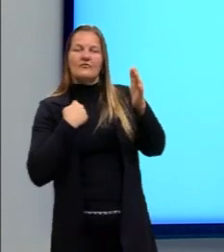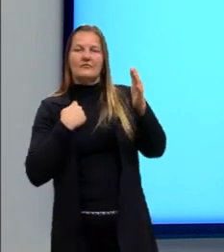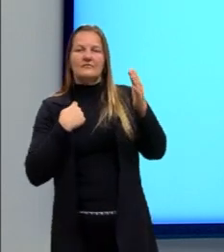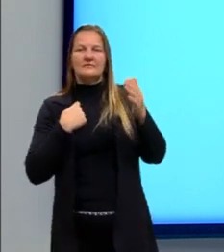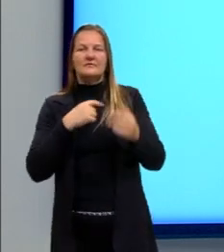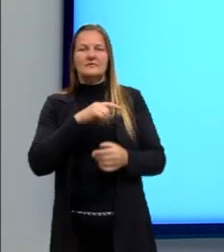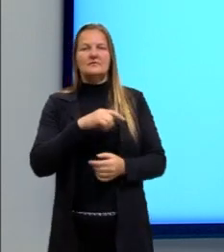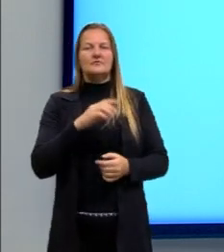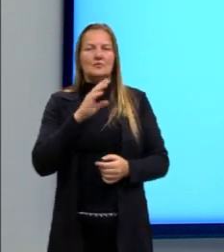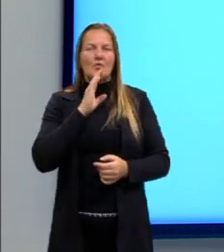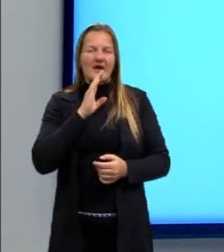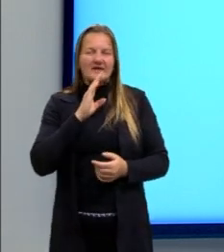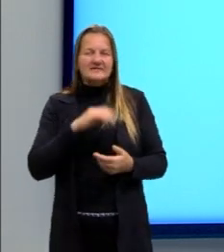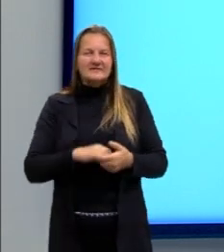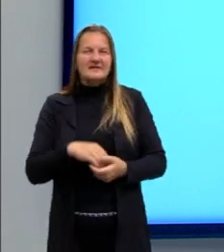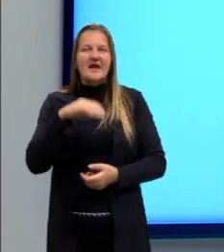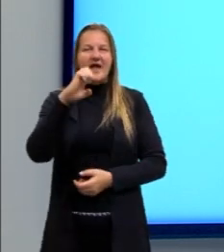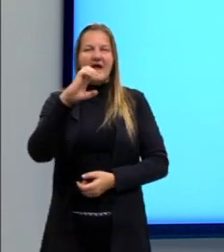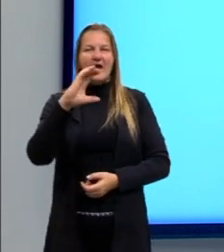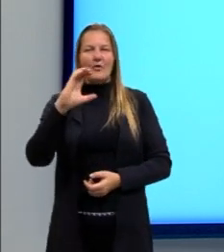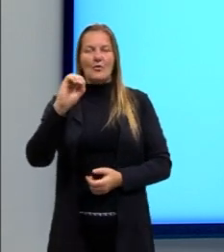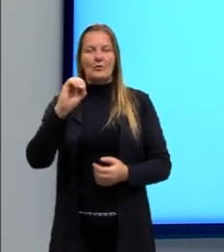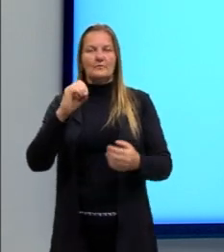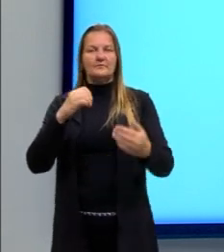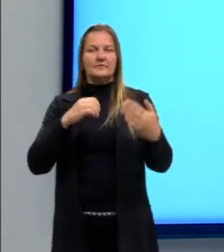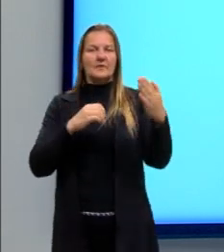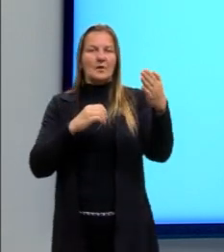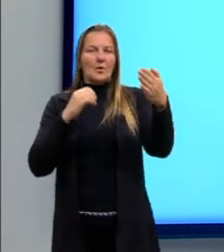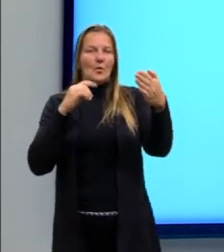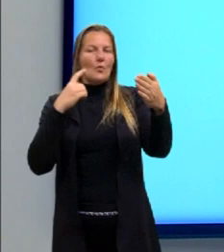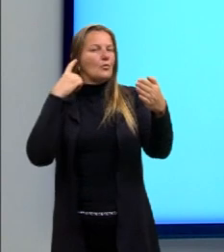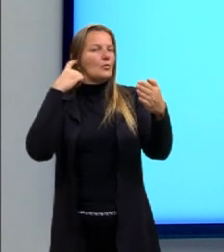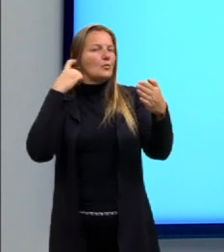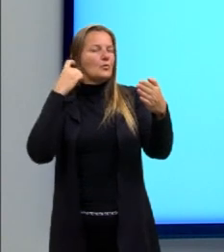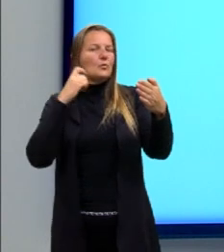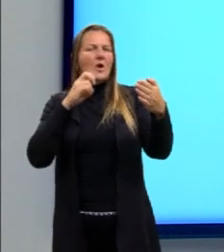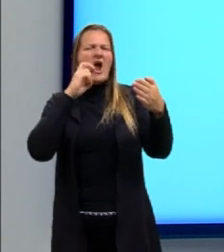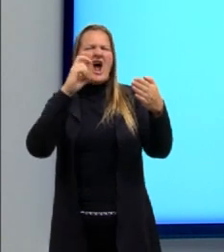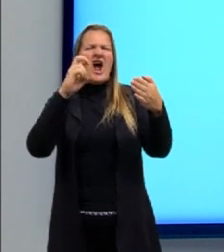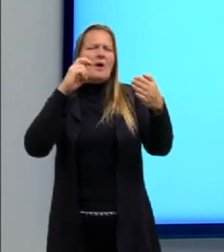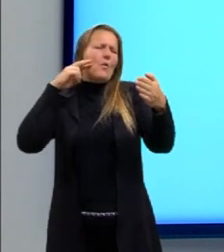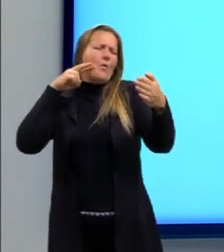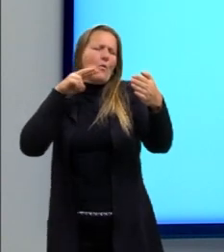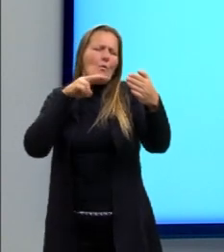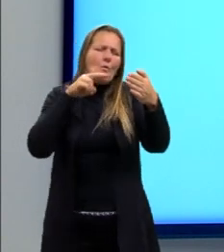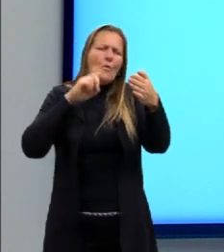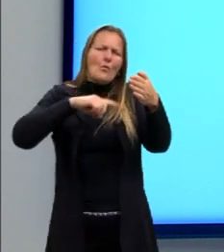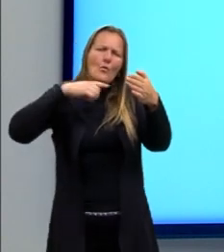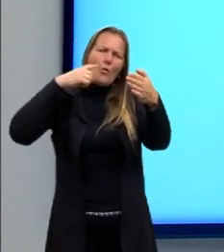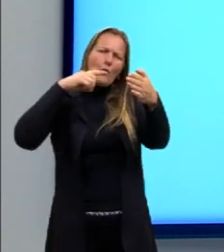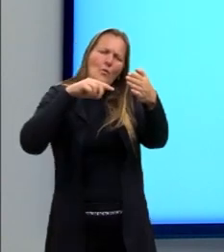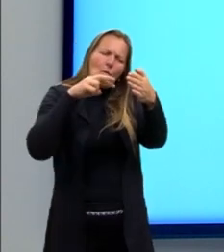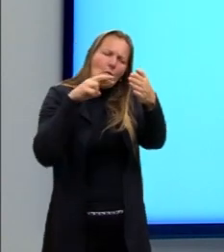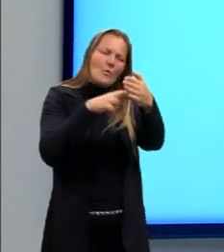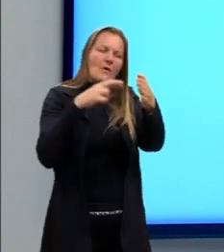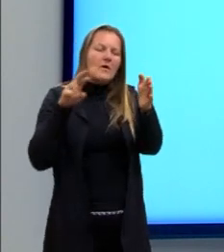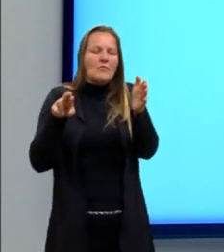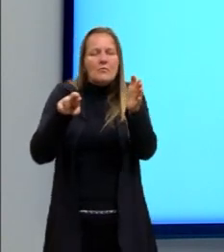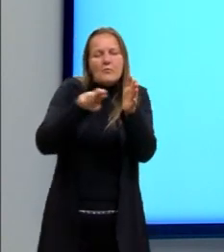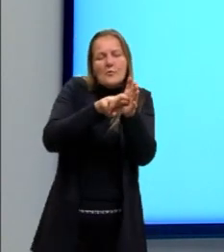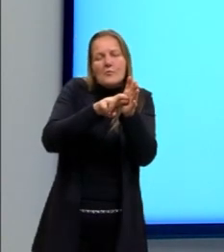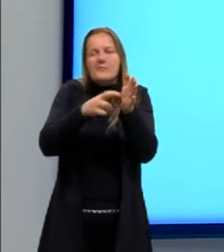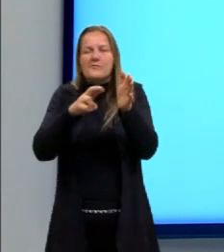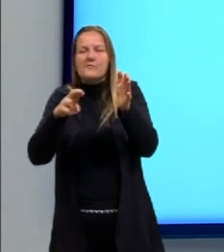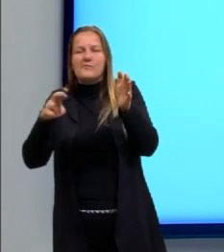vez, acredito eu. Então é a fração de energia transportada pela onda de som refletida, será